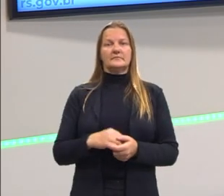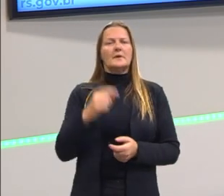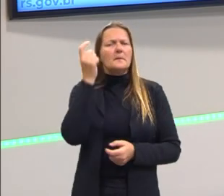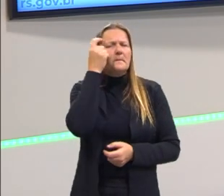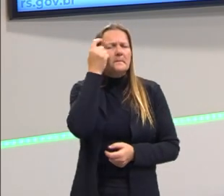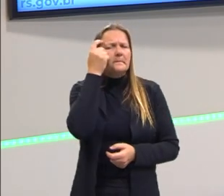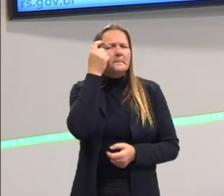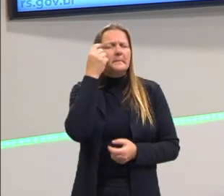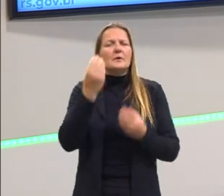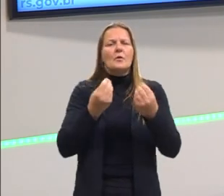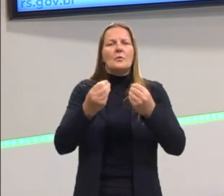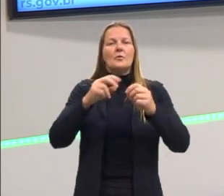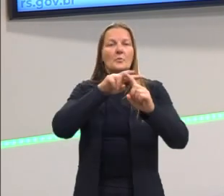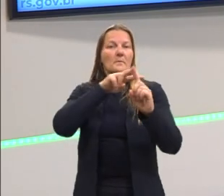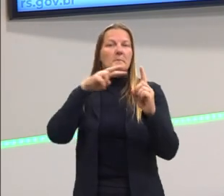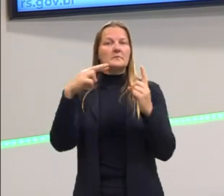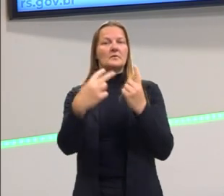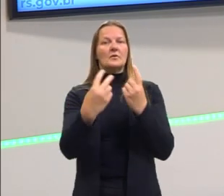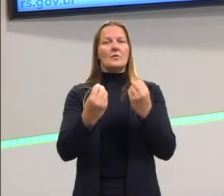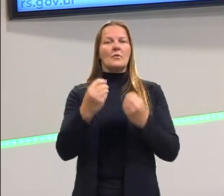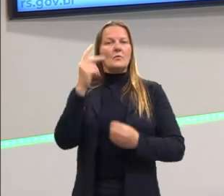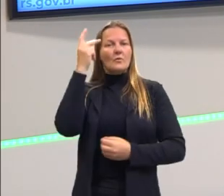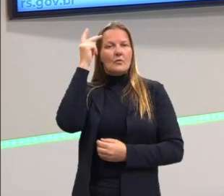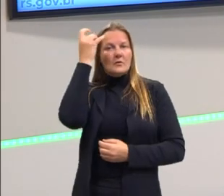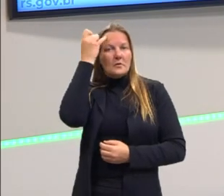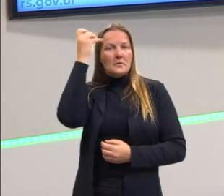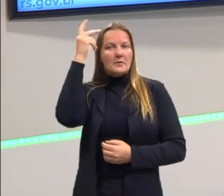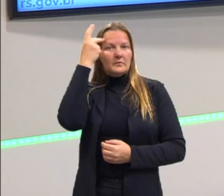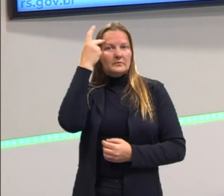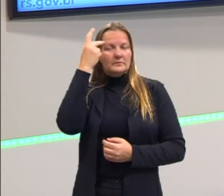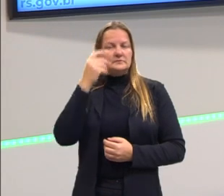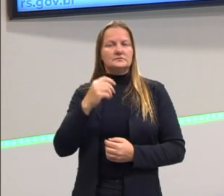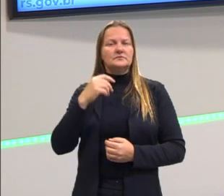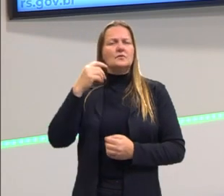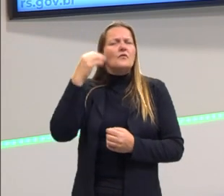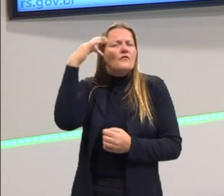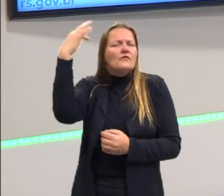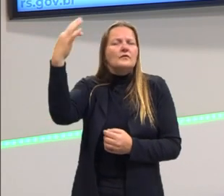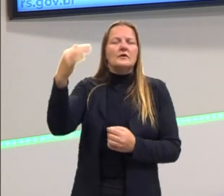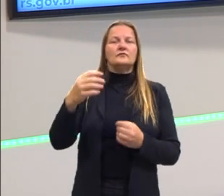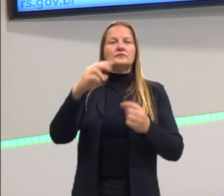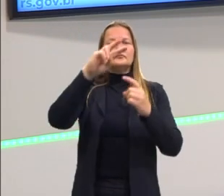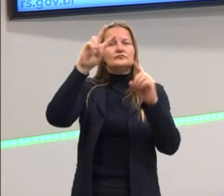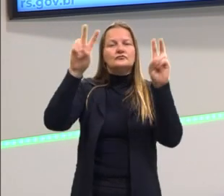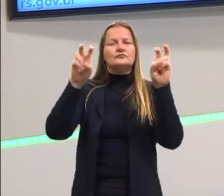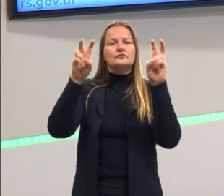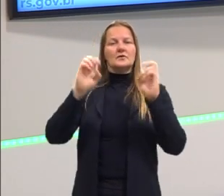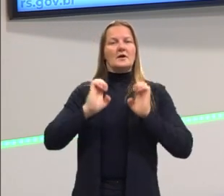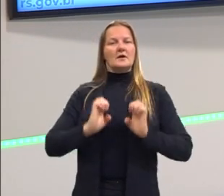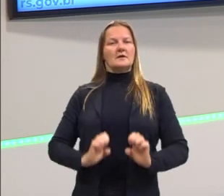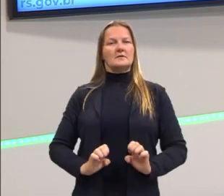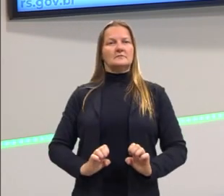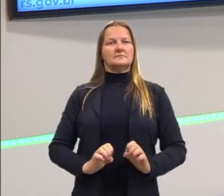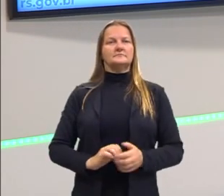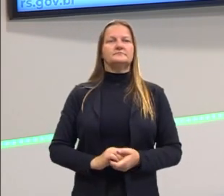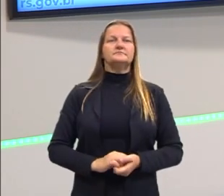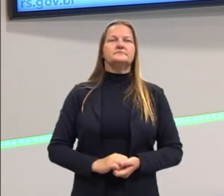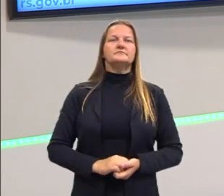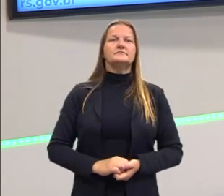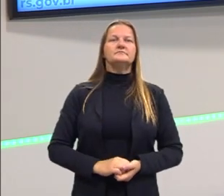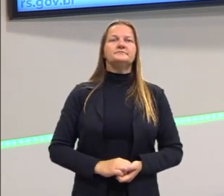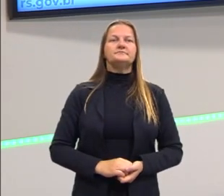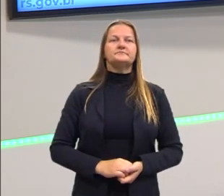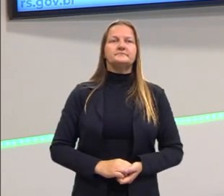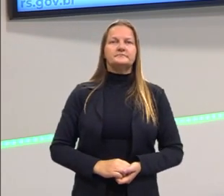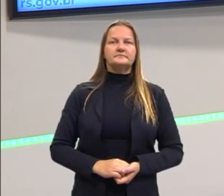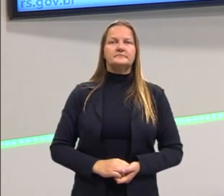nessas perspectivas para ver como o Kant e como os demais filósofos tratam essa questão da ética. Bom,